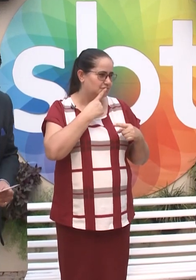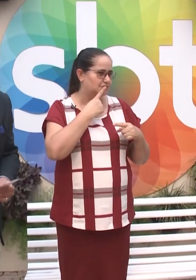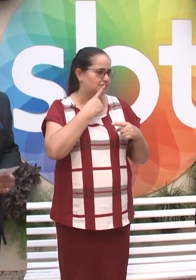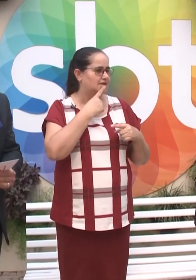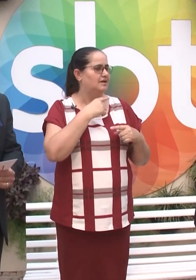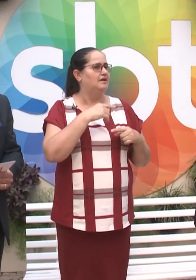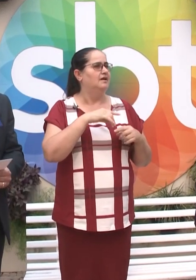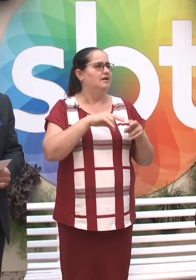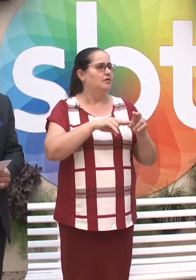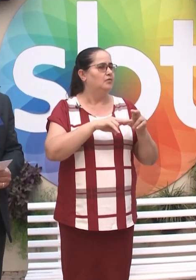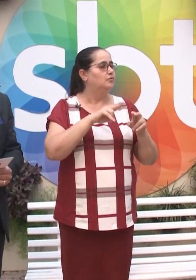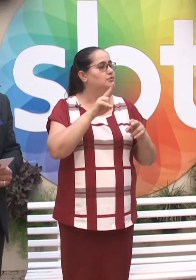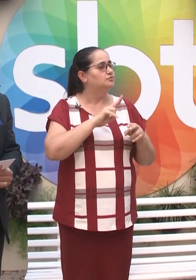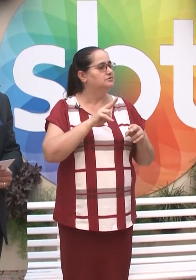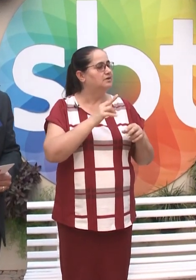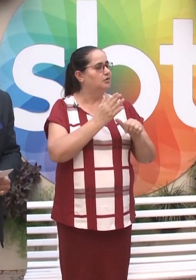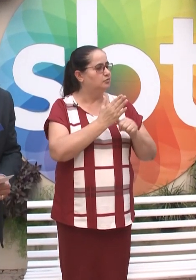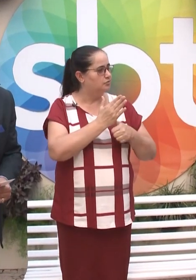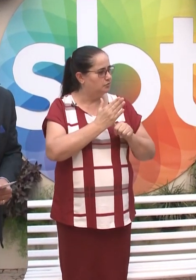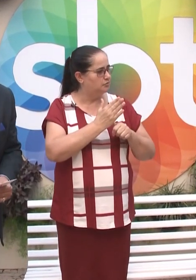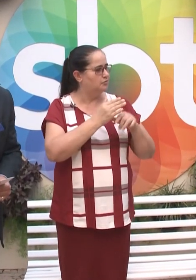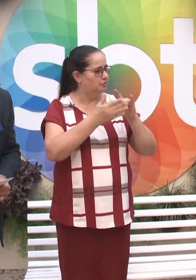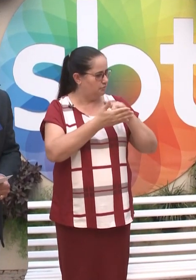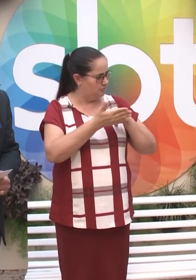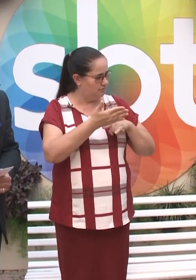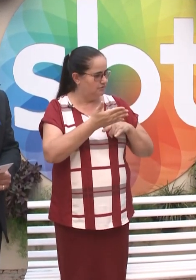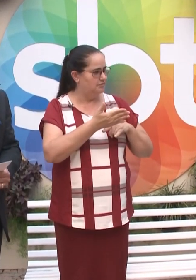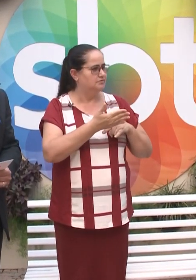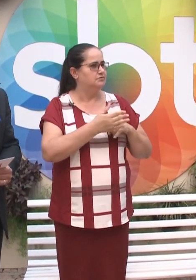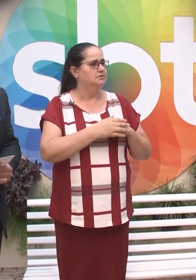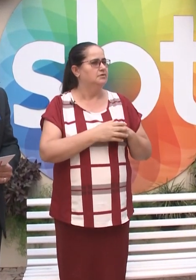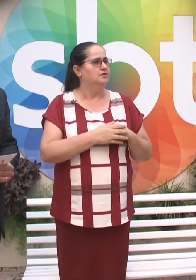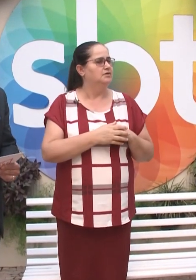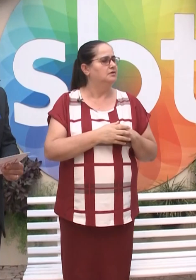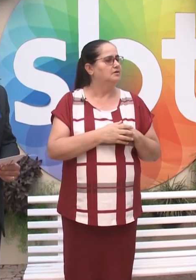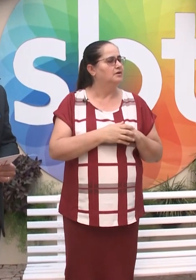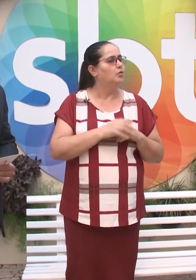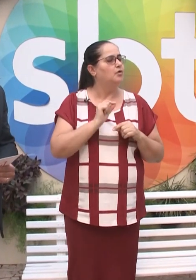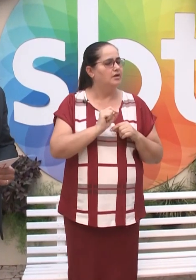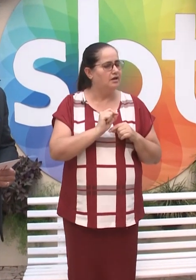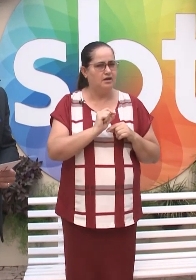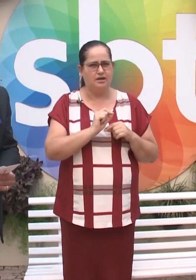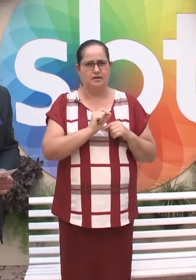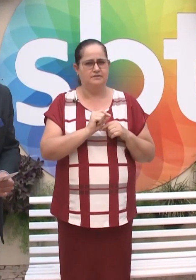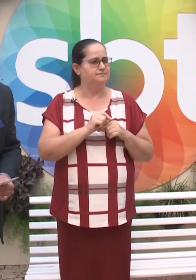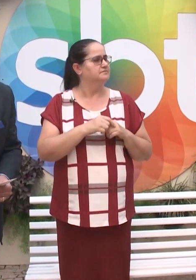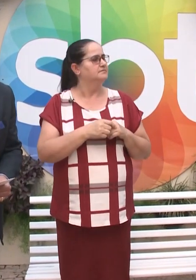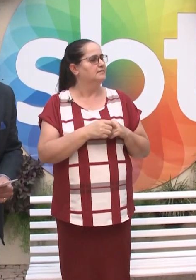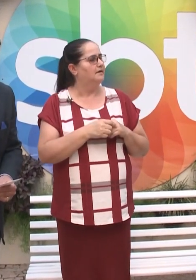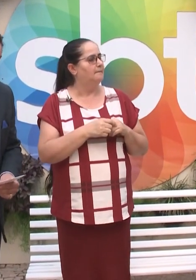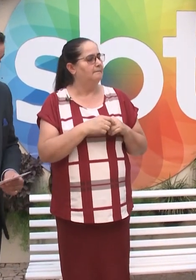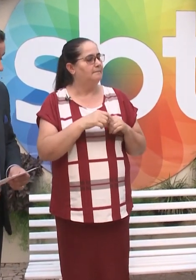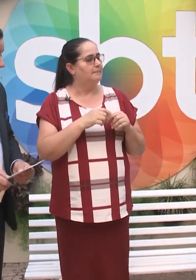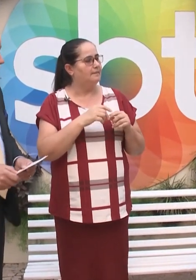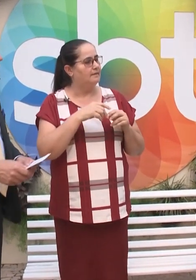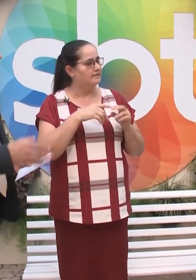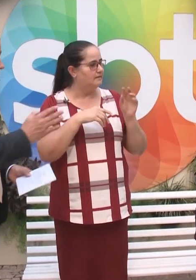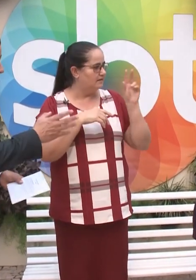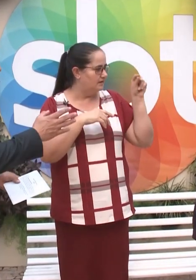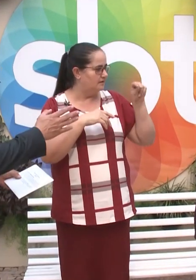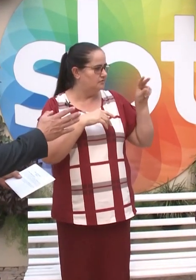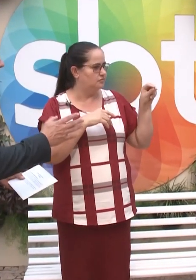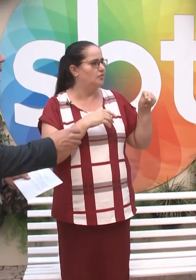deficiência que ela tem, que é a surdez, e simplesmente passaram ela para trás.